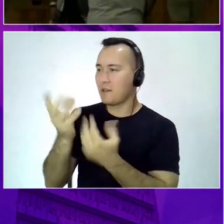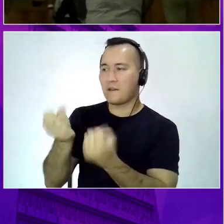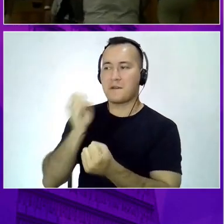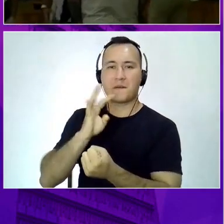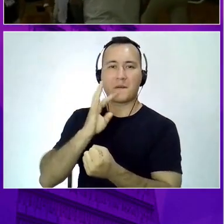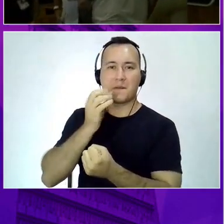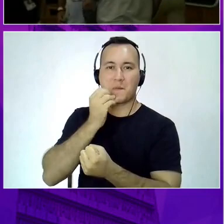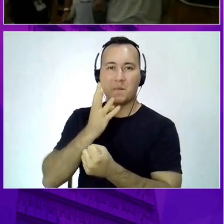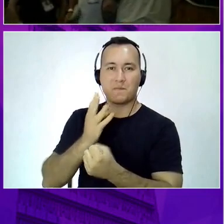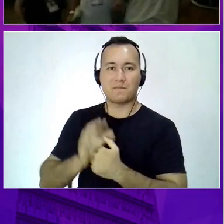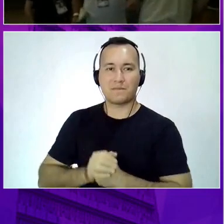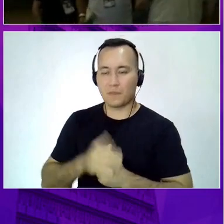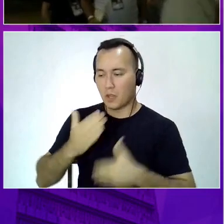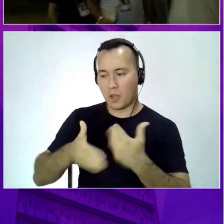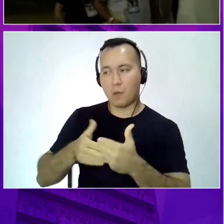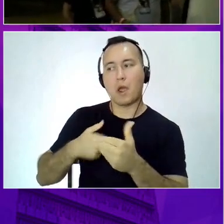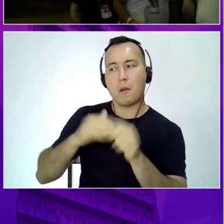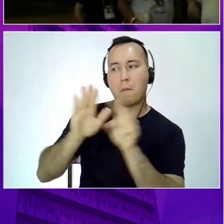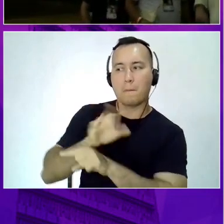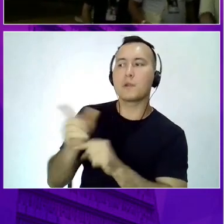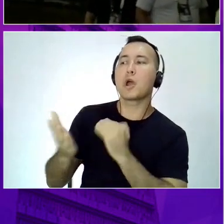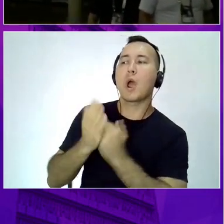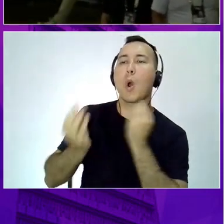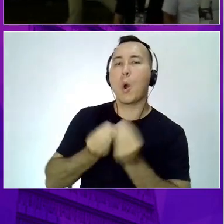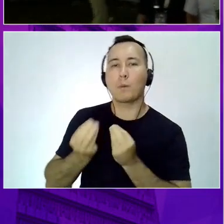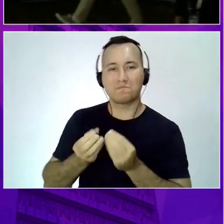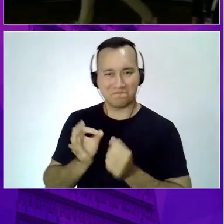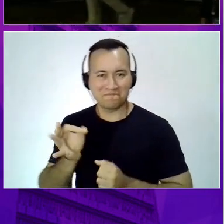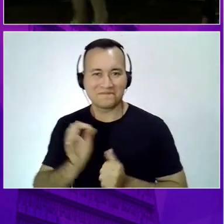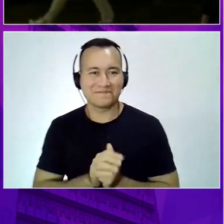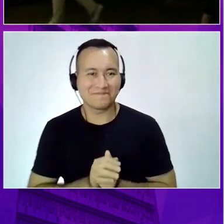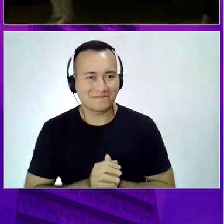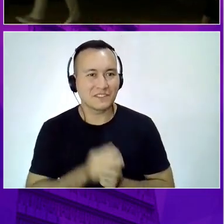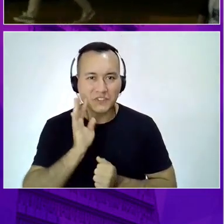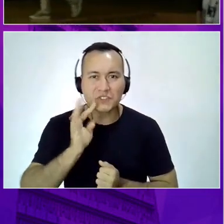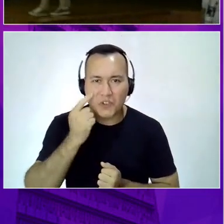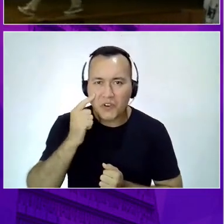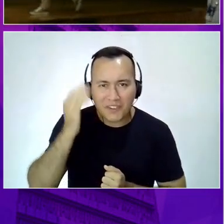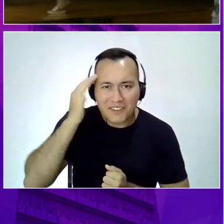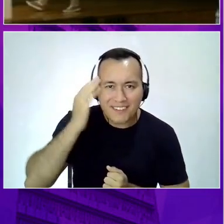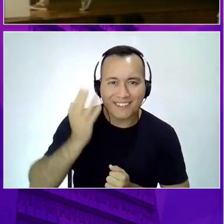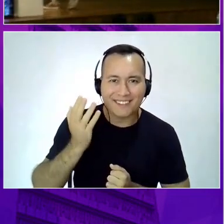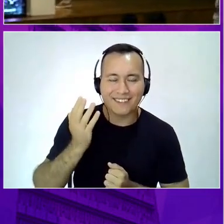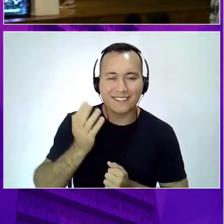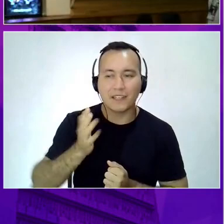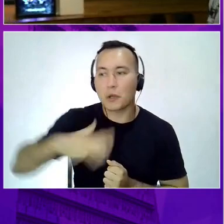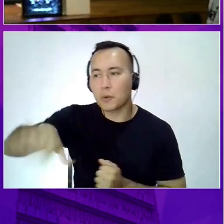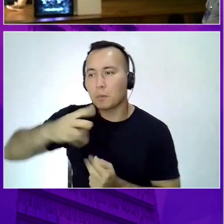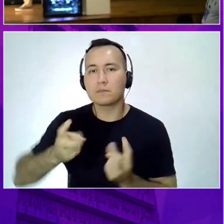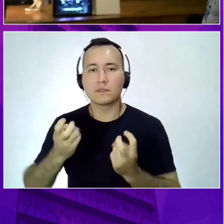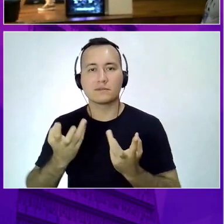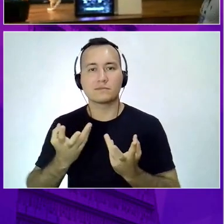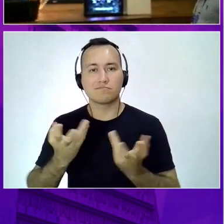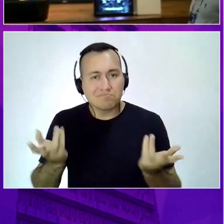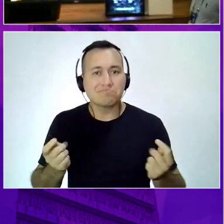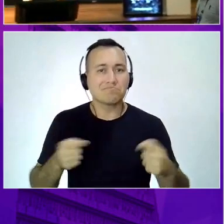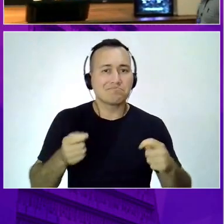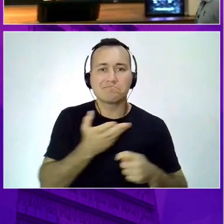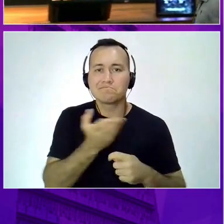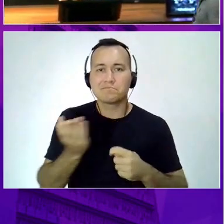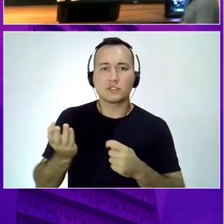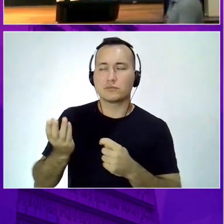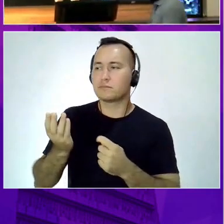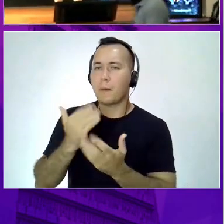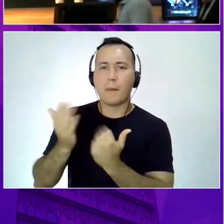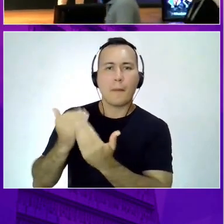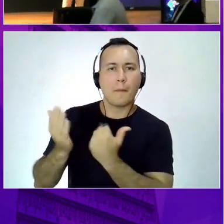aí informação, um ajudando o outro. E olha só como a gente começa a ser mais dotado, as pessoas começam a ver. E ó, vocês que estão aqui presentes hoje, vocês